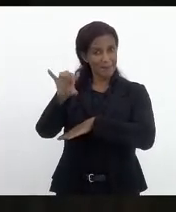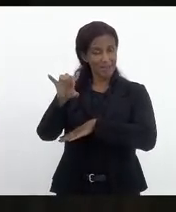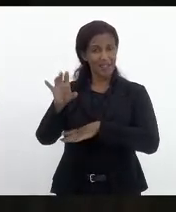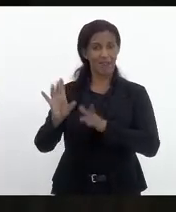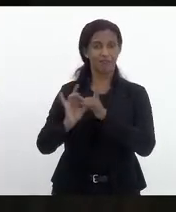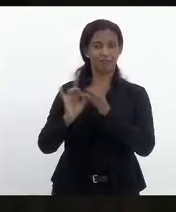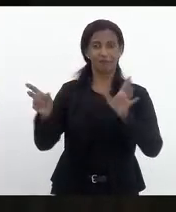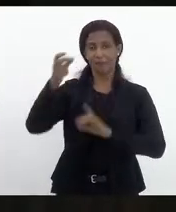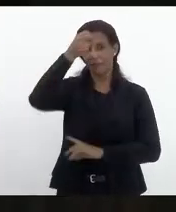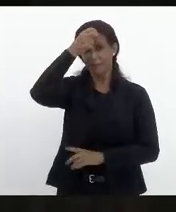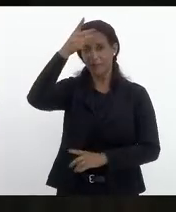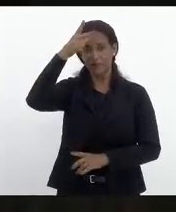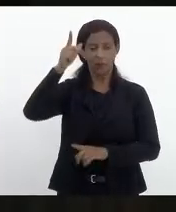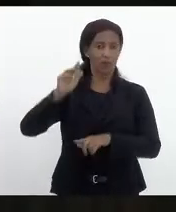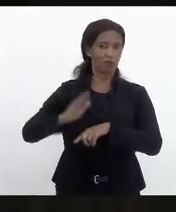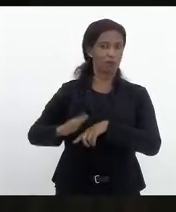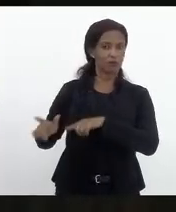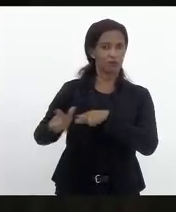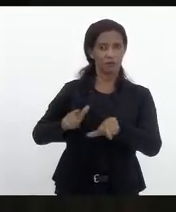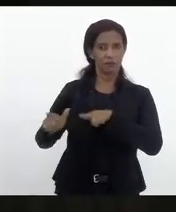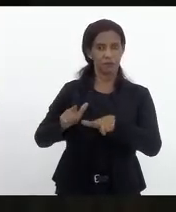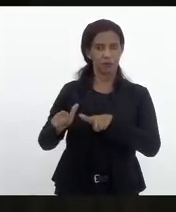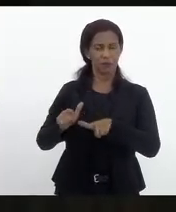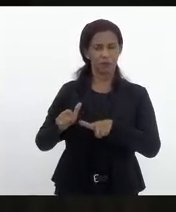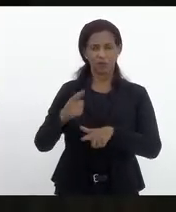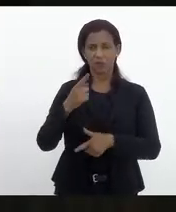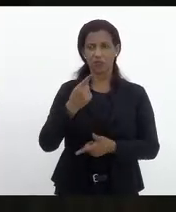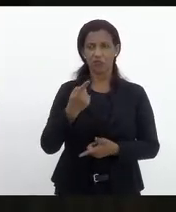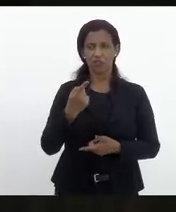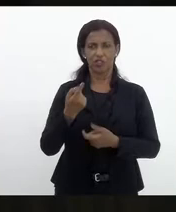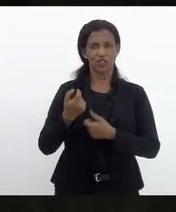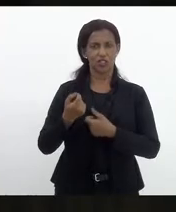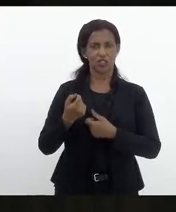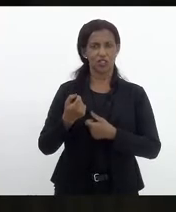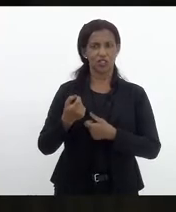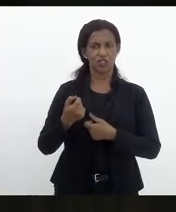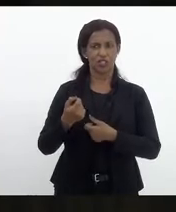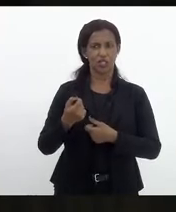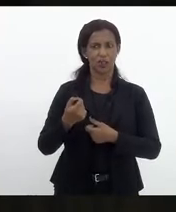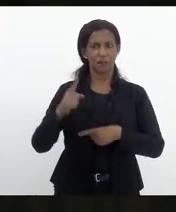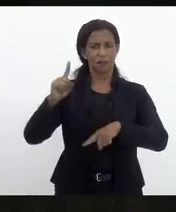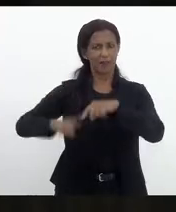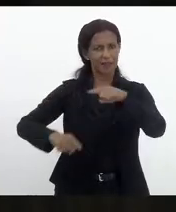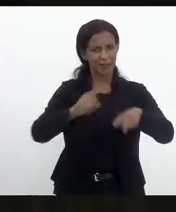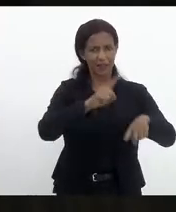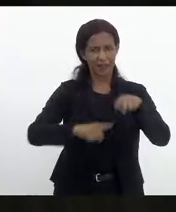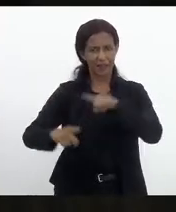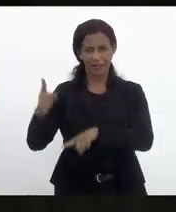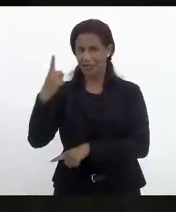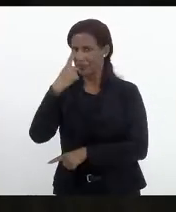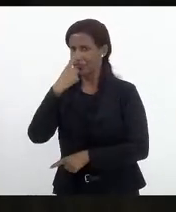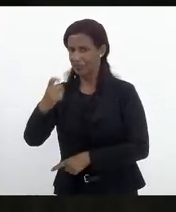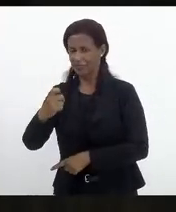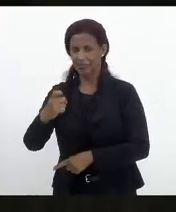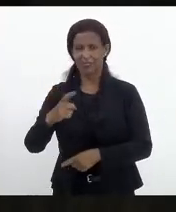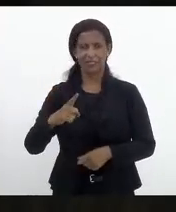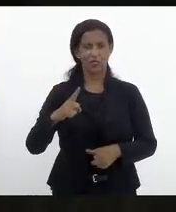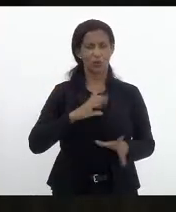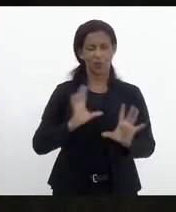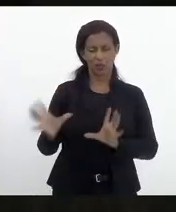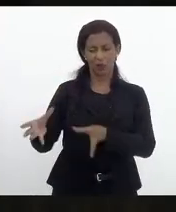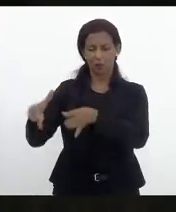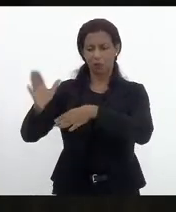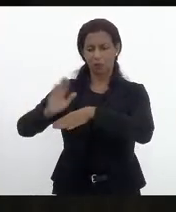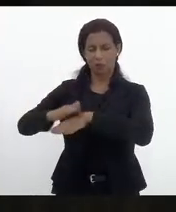prefeituras titulares dos serviços de coleta e destinação final de resíduos sólidos urbanos a estabelecerem procedimentos